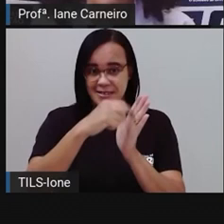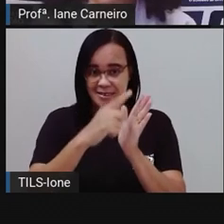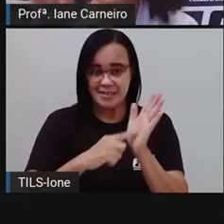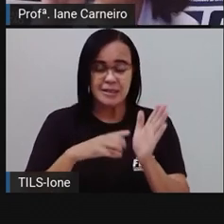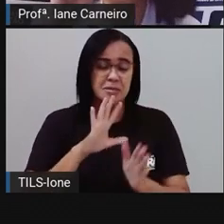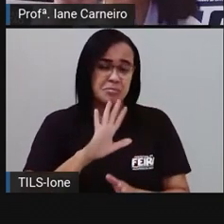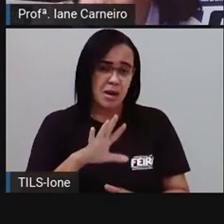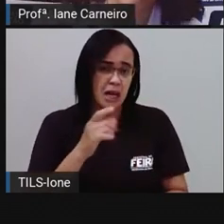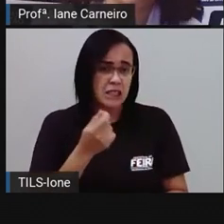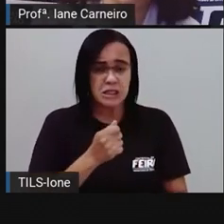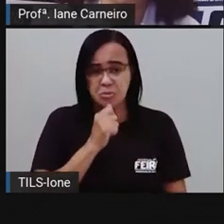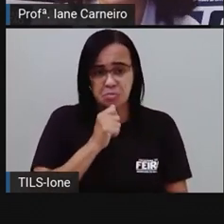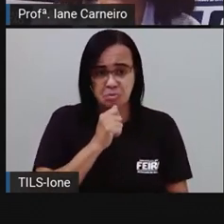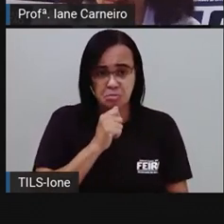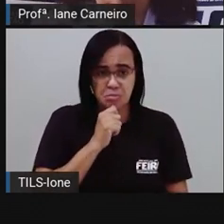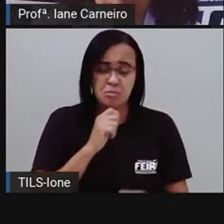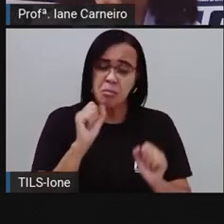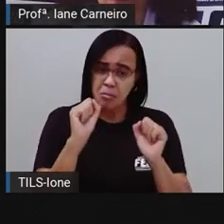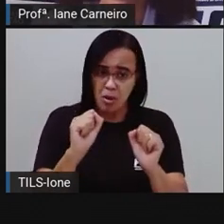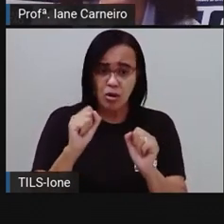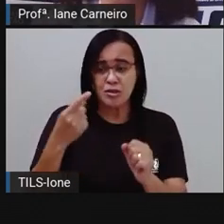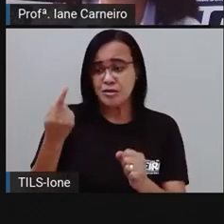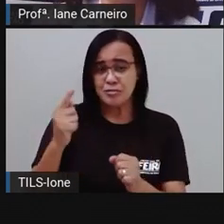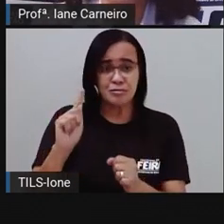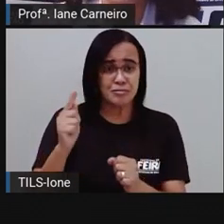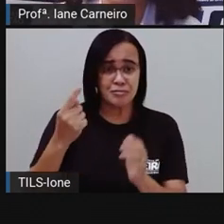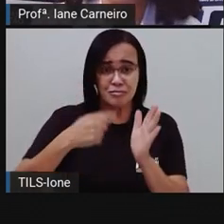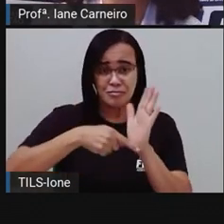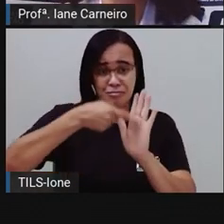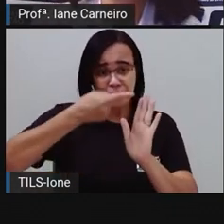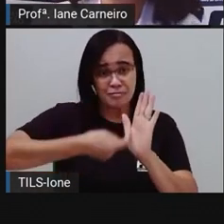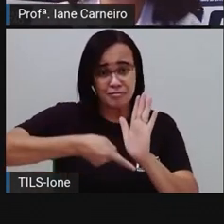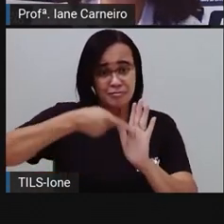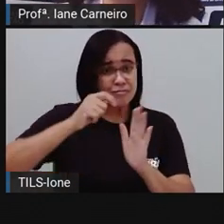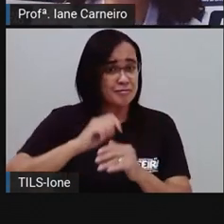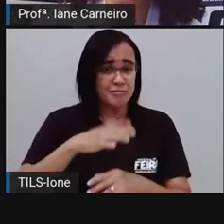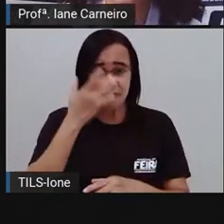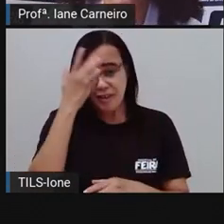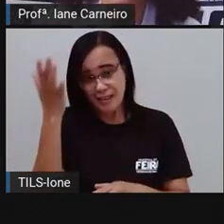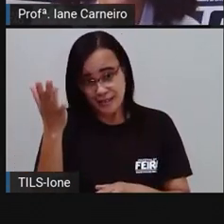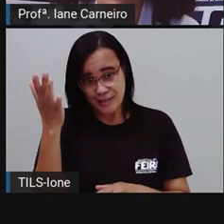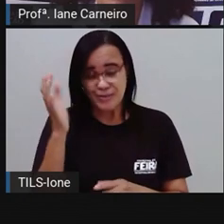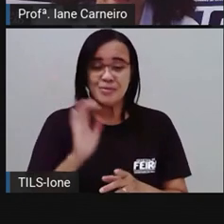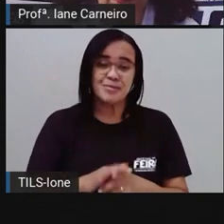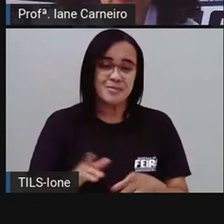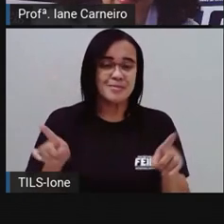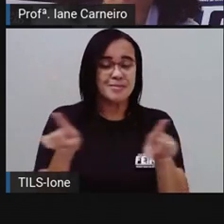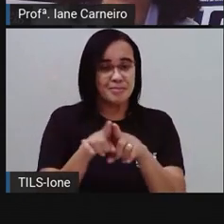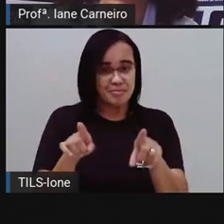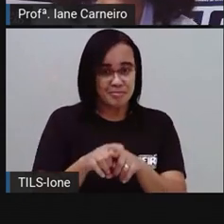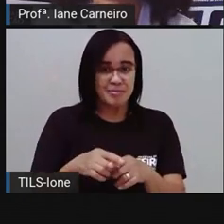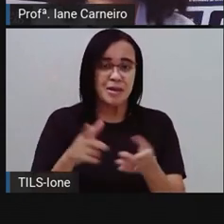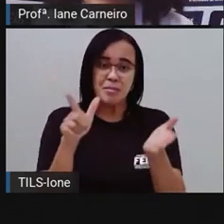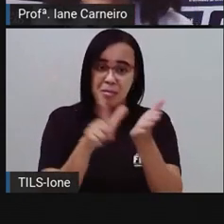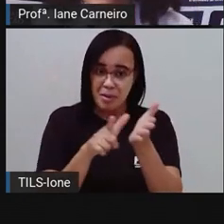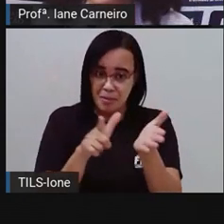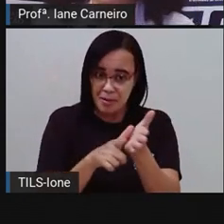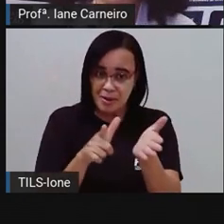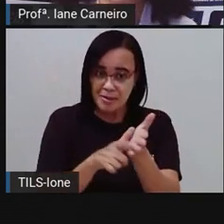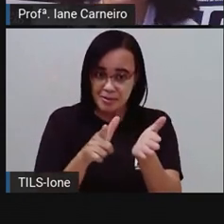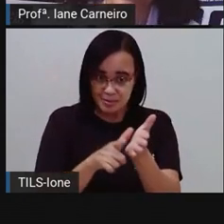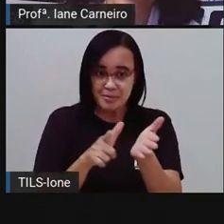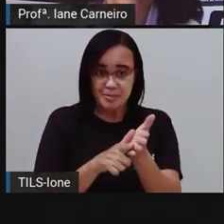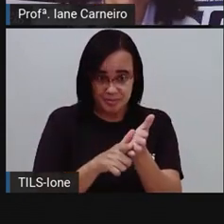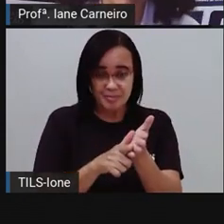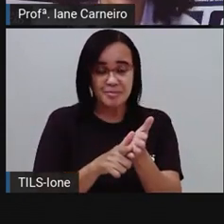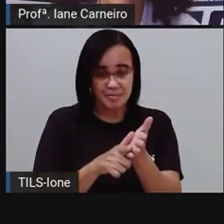pincel, usa o dedinho, não tem problema nenhum. Vamos precisar também de folha de papel, né? Folha de papel fice,